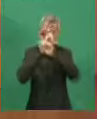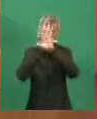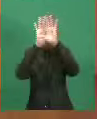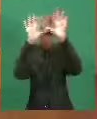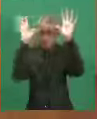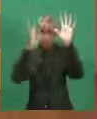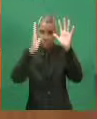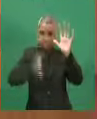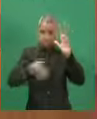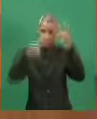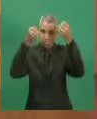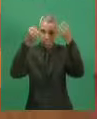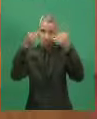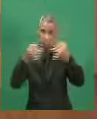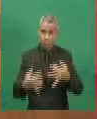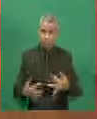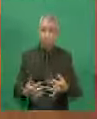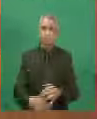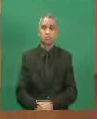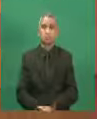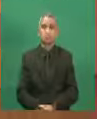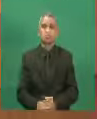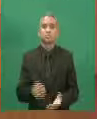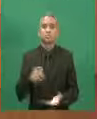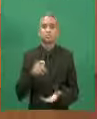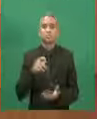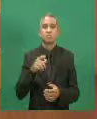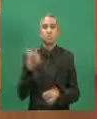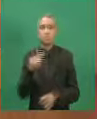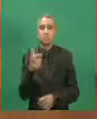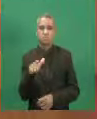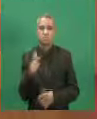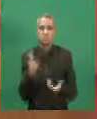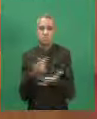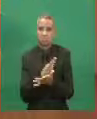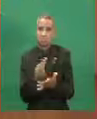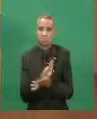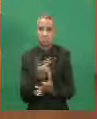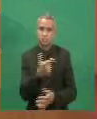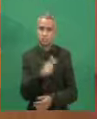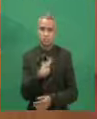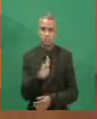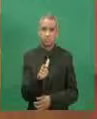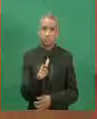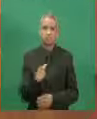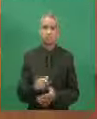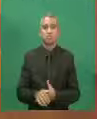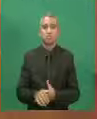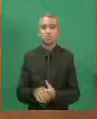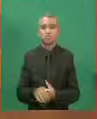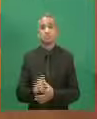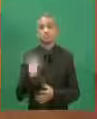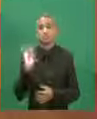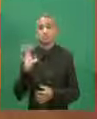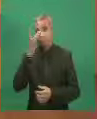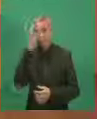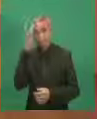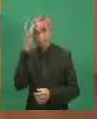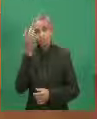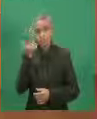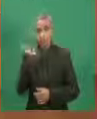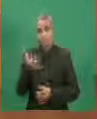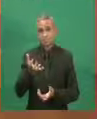e não existe, repito, de fato, nenhuma contradição. O que existiu foi o interesse de tentar criar uma